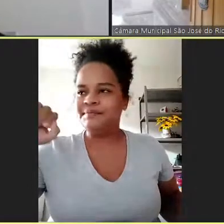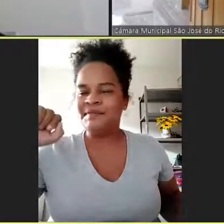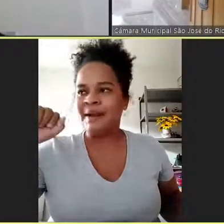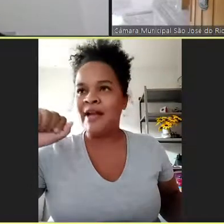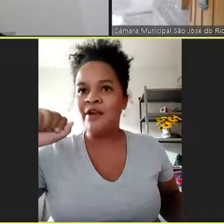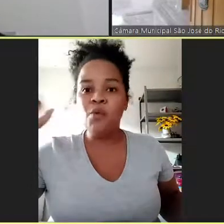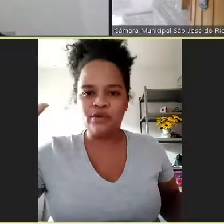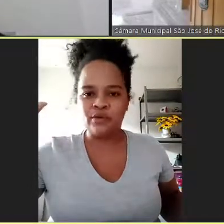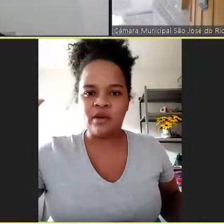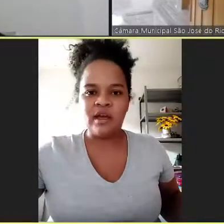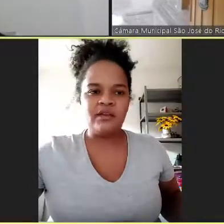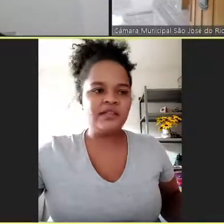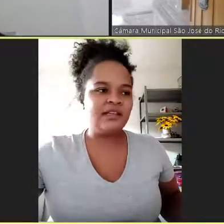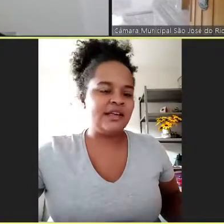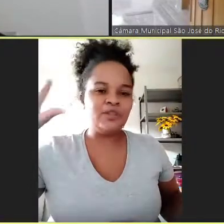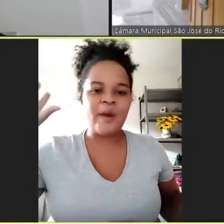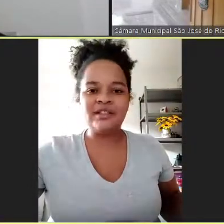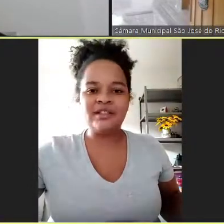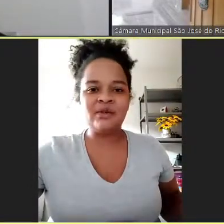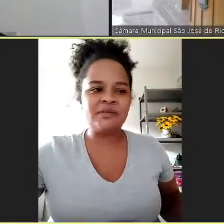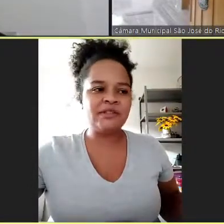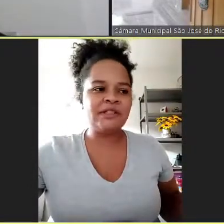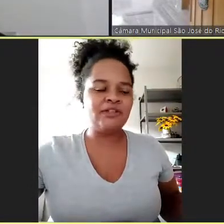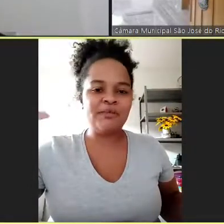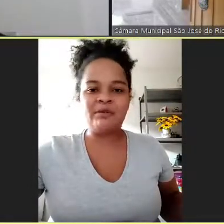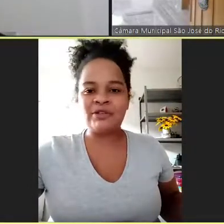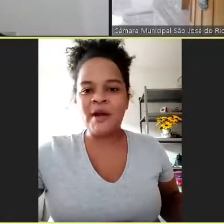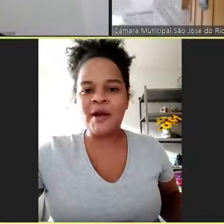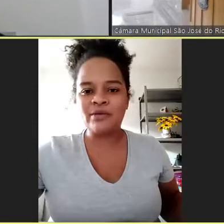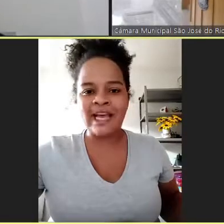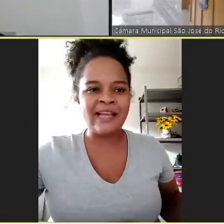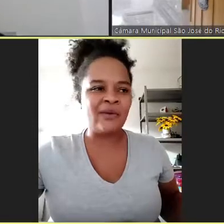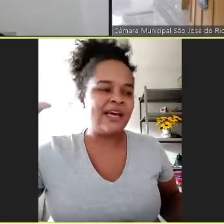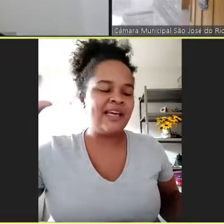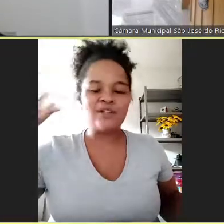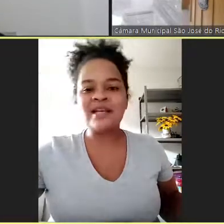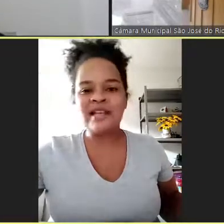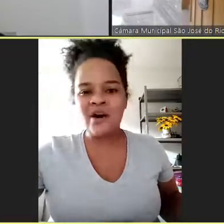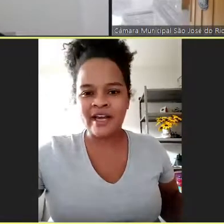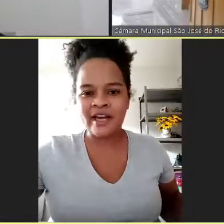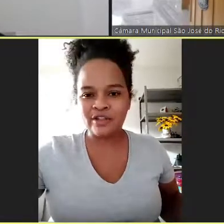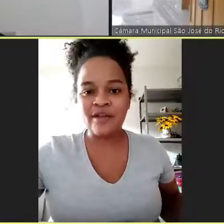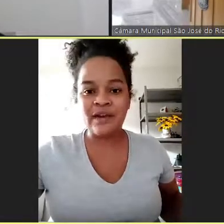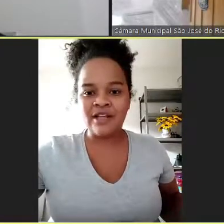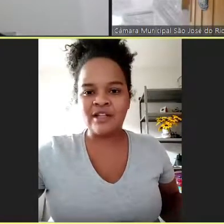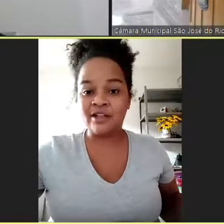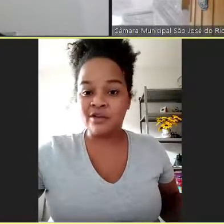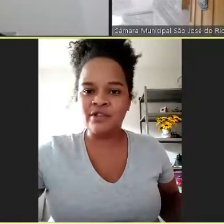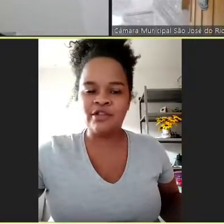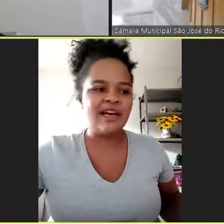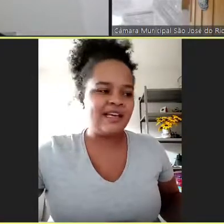E trabalham muito. Então, a gente partir dessa concepção de que preto é só preconceito, que é só essa hora que a gente tem que falar de